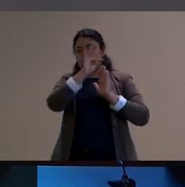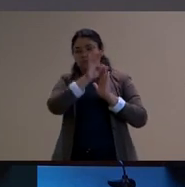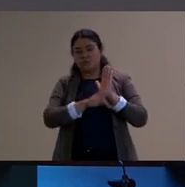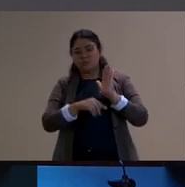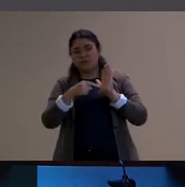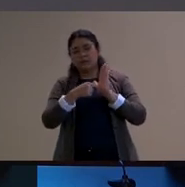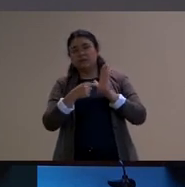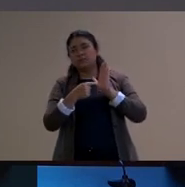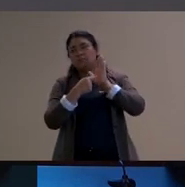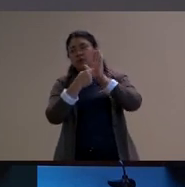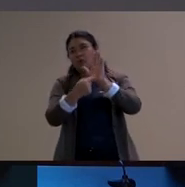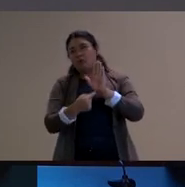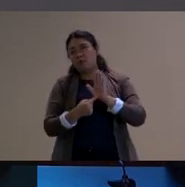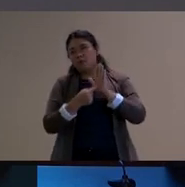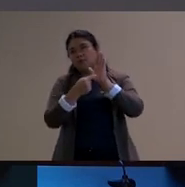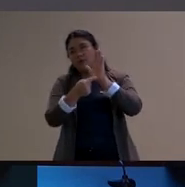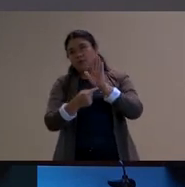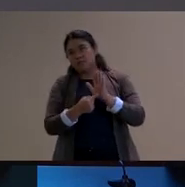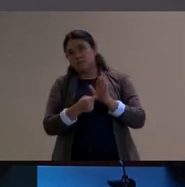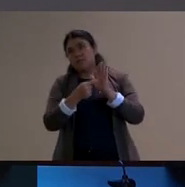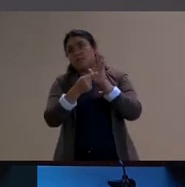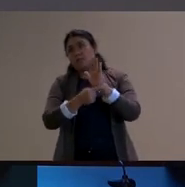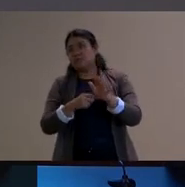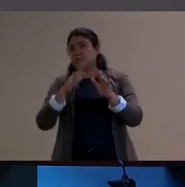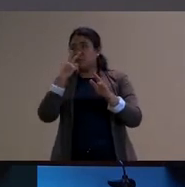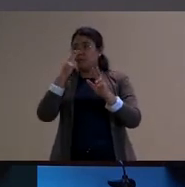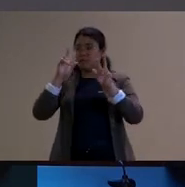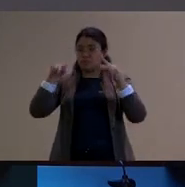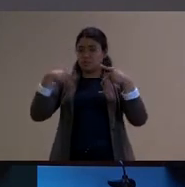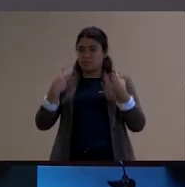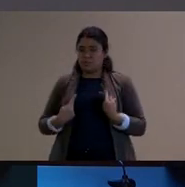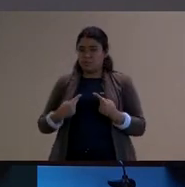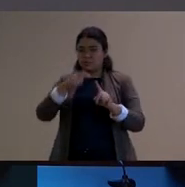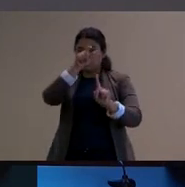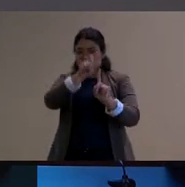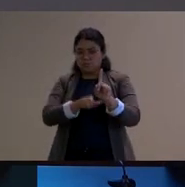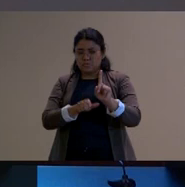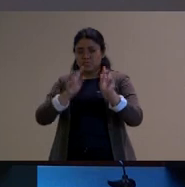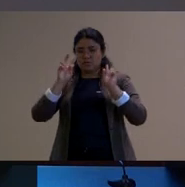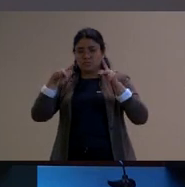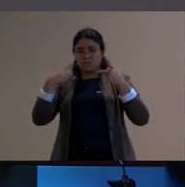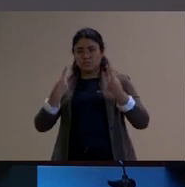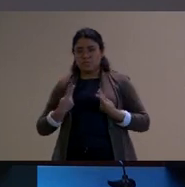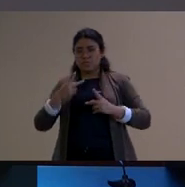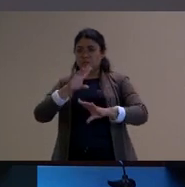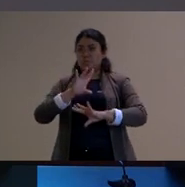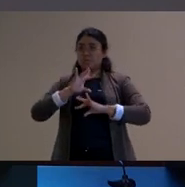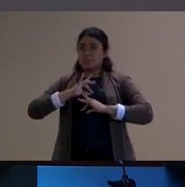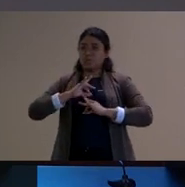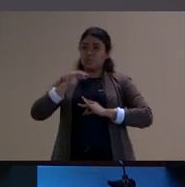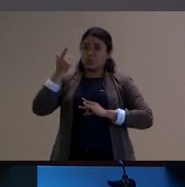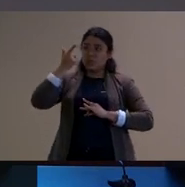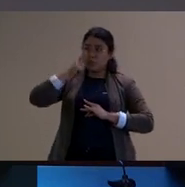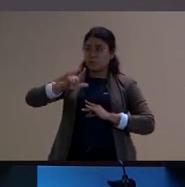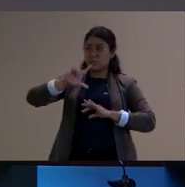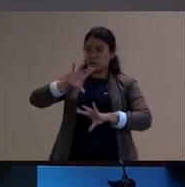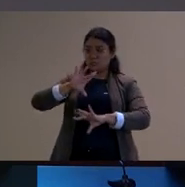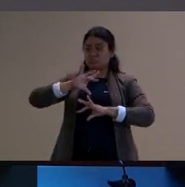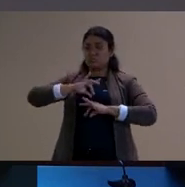importância da experiência para a humanização do sujeito para garantir essa condição de humanidade